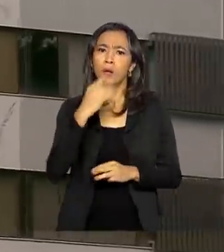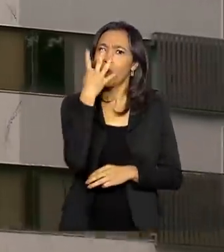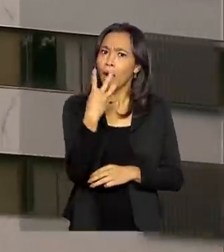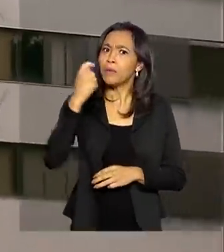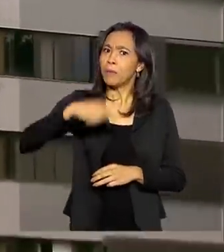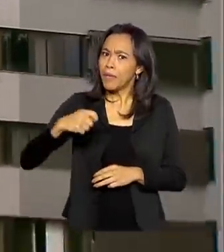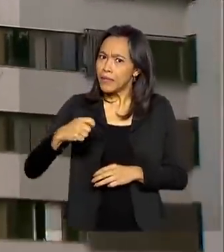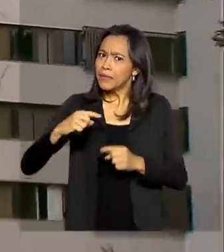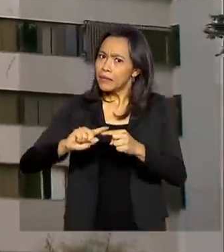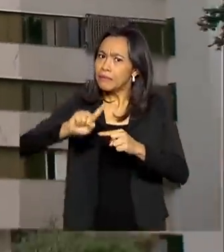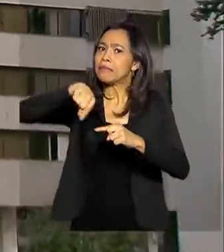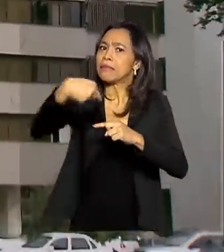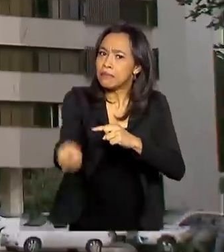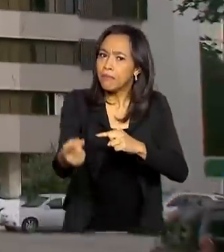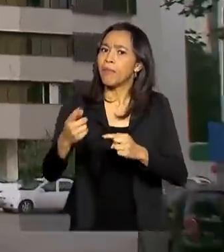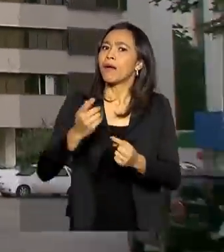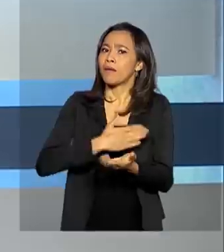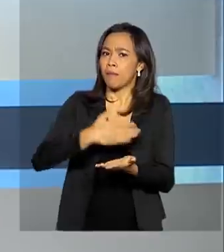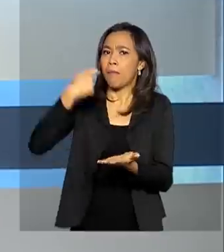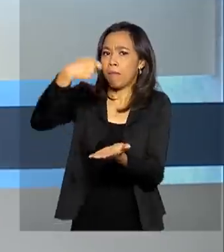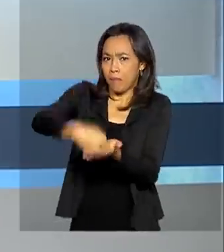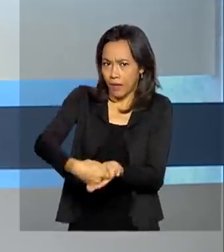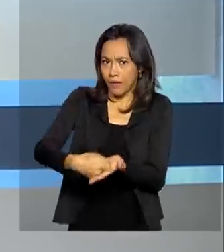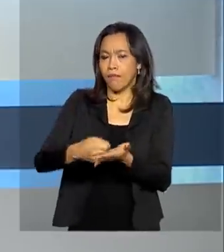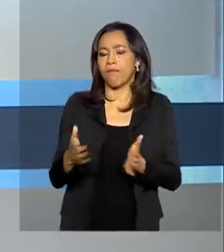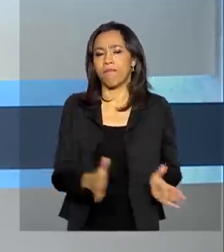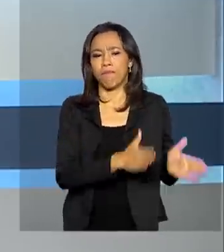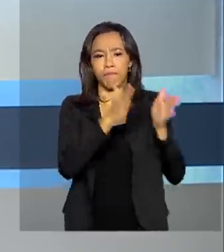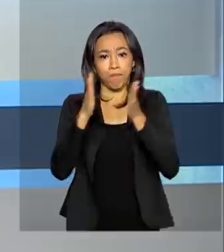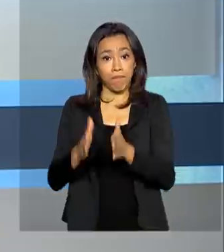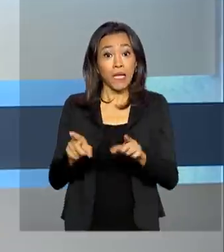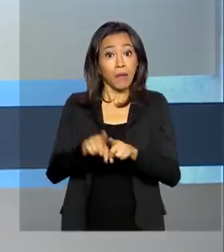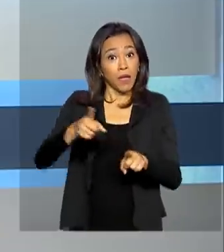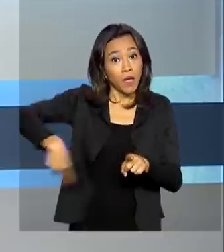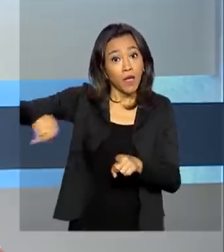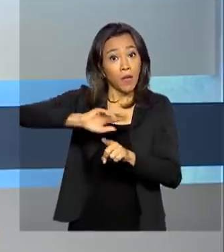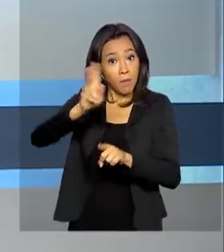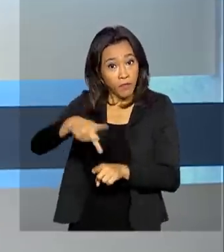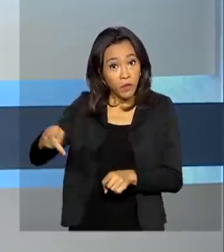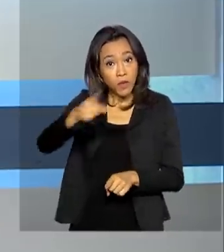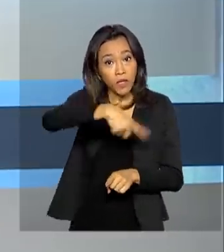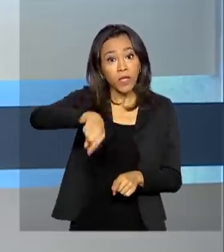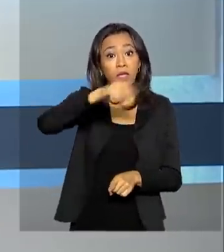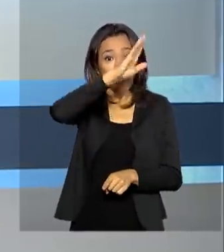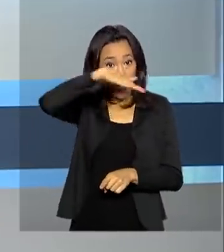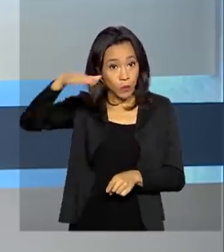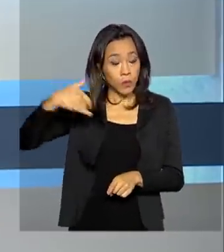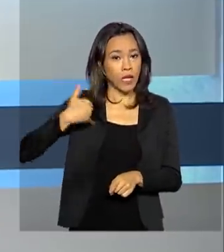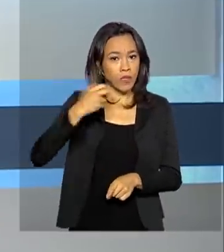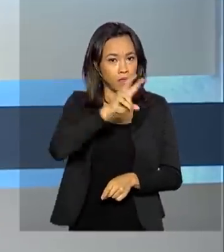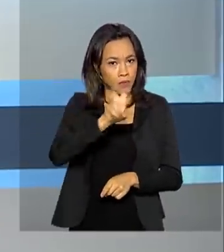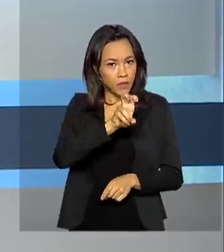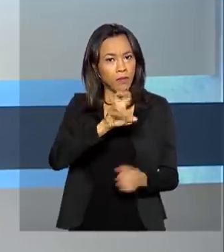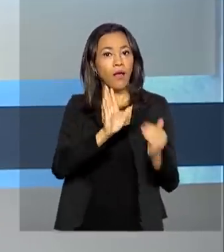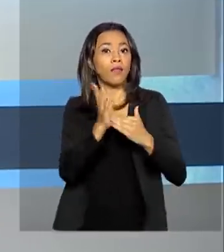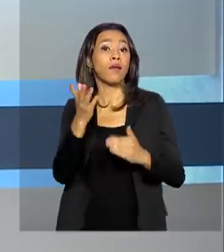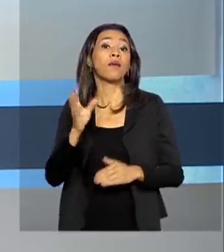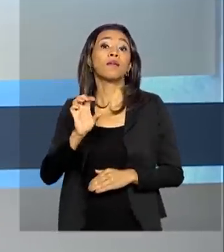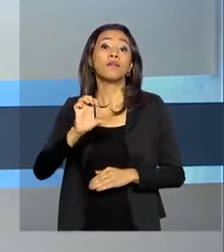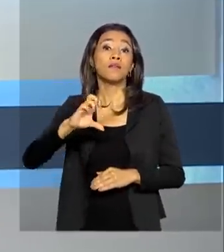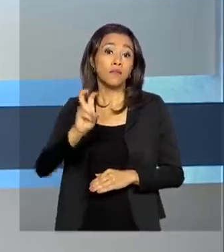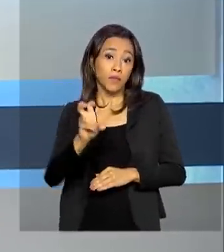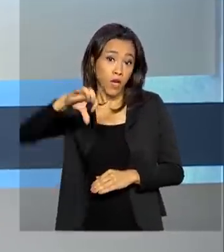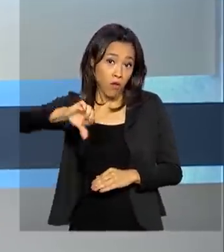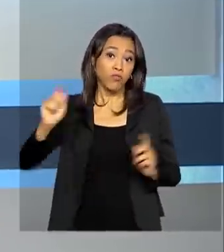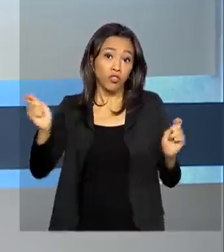de prazo para pagar as parcelas. E veja também, professores e adultos de 55 a 59 anos já